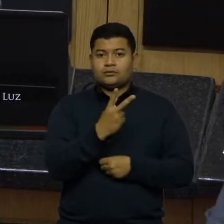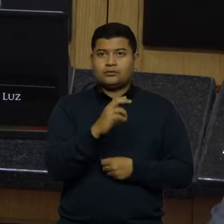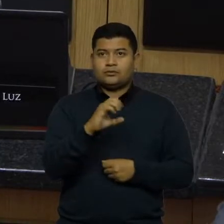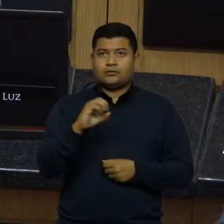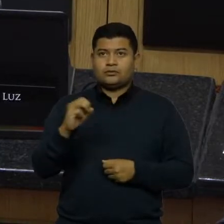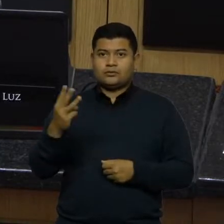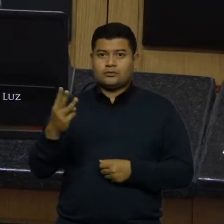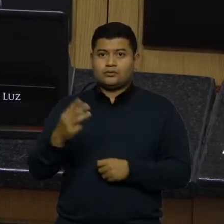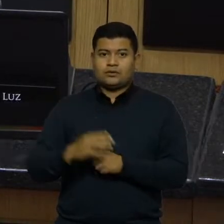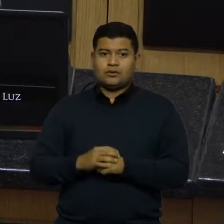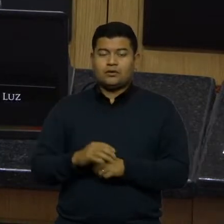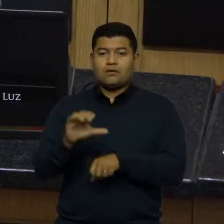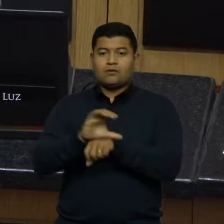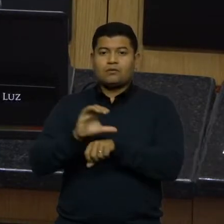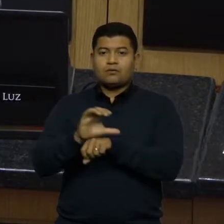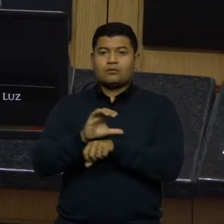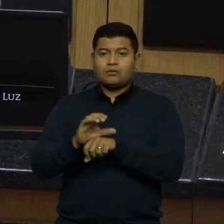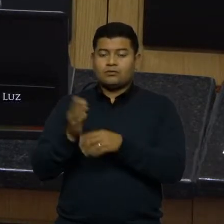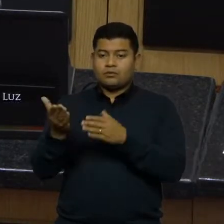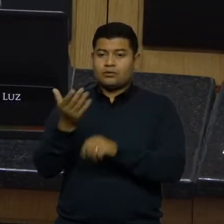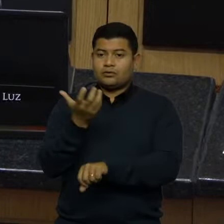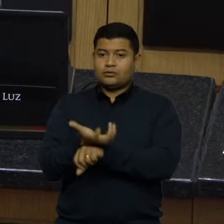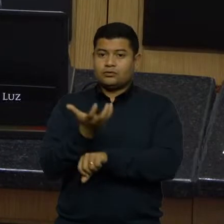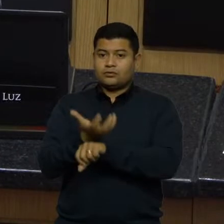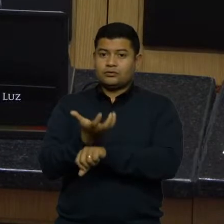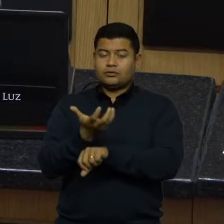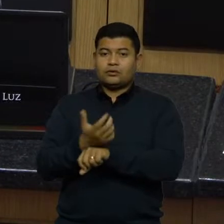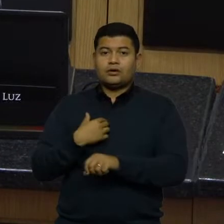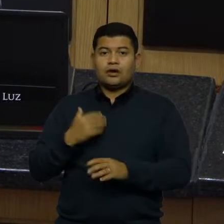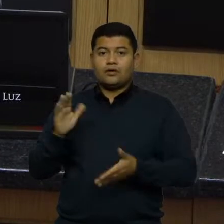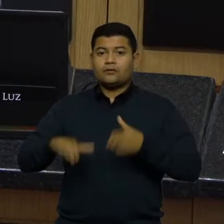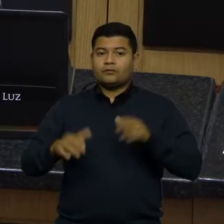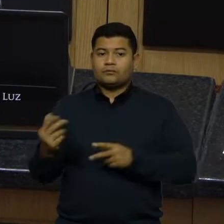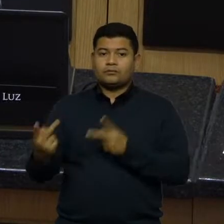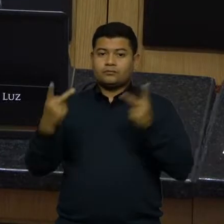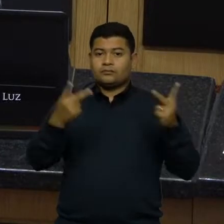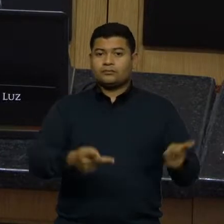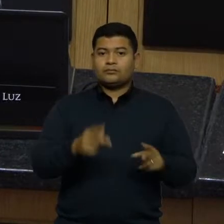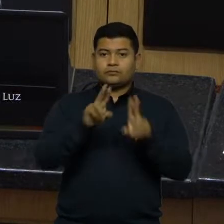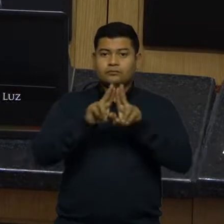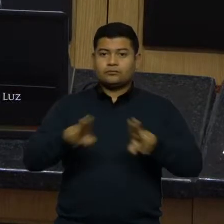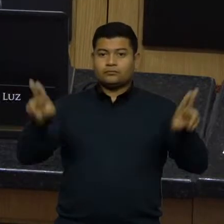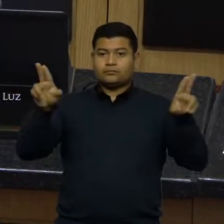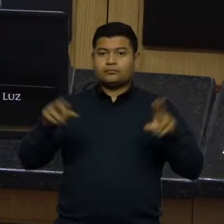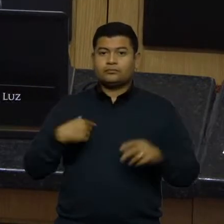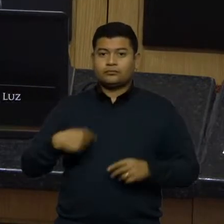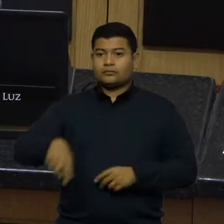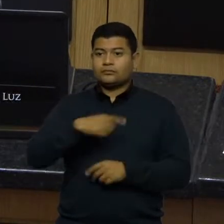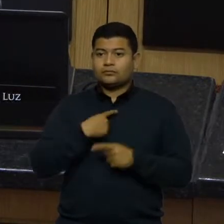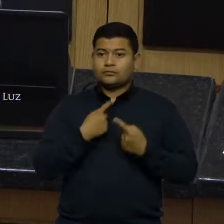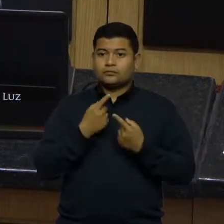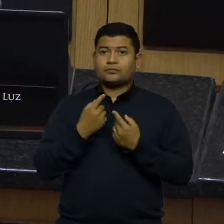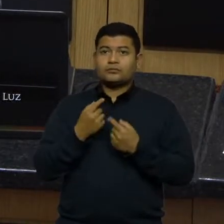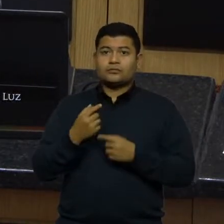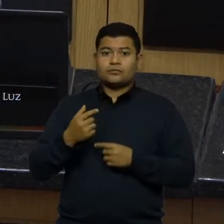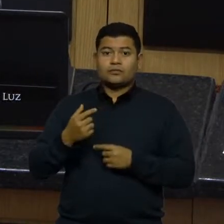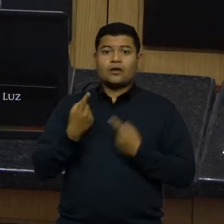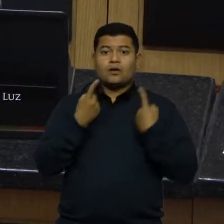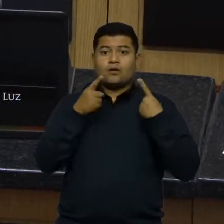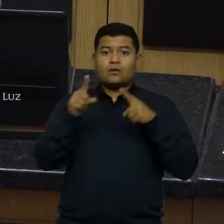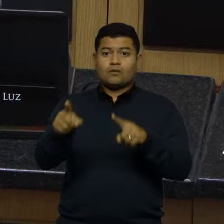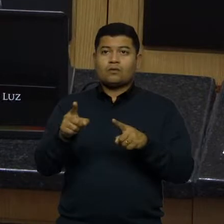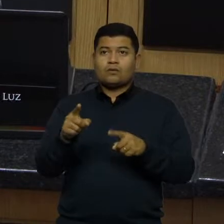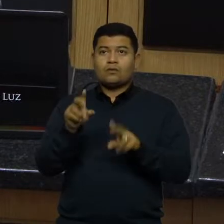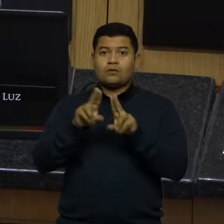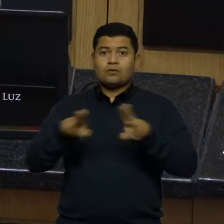cursava mestrado em História lá, fazia algumas visitas na UFSC, inclusive para estudar, nós tivemos que fazer uma manifestação lá, porque a UFSC ia receber